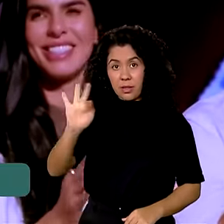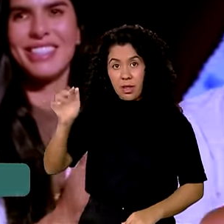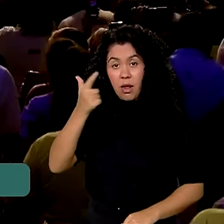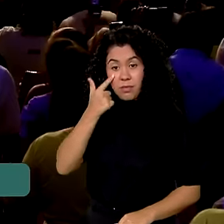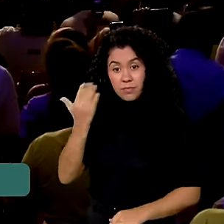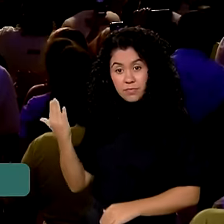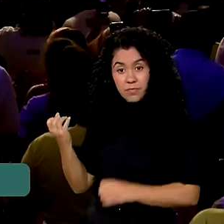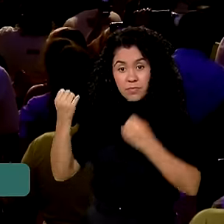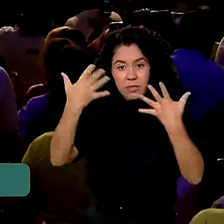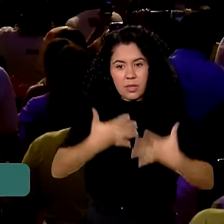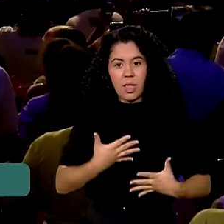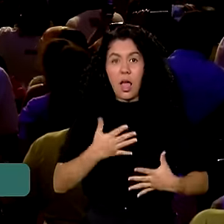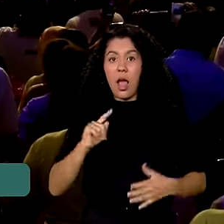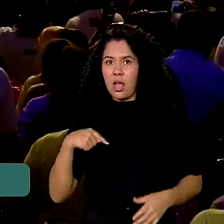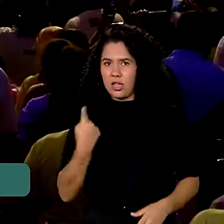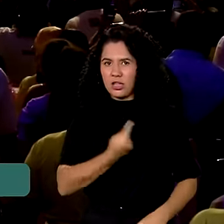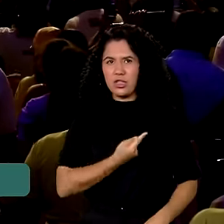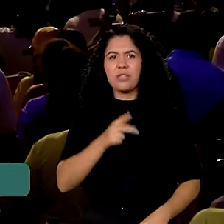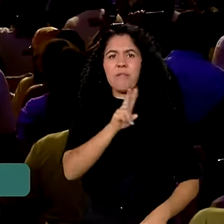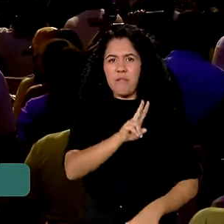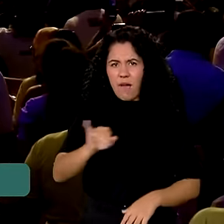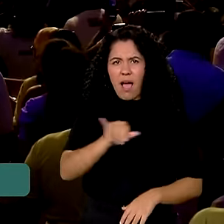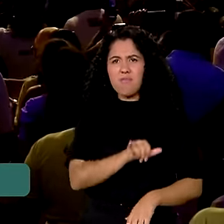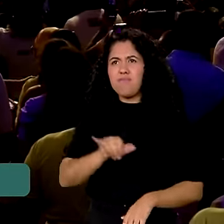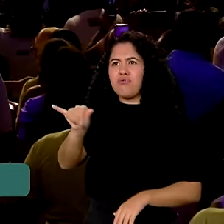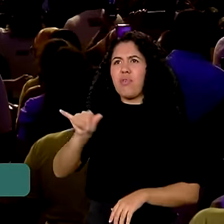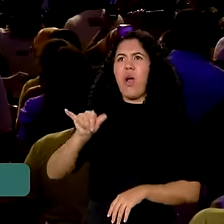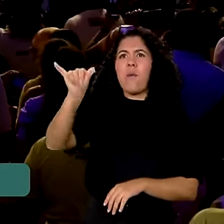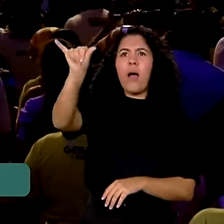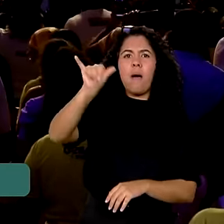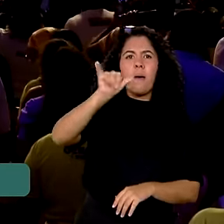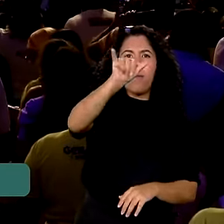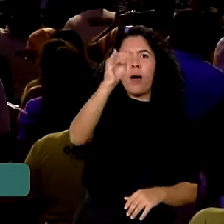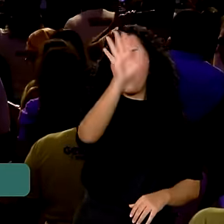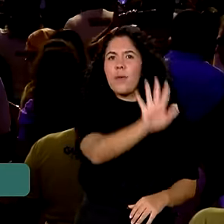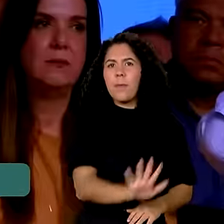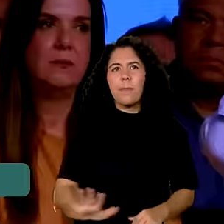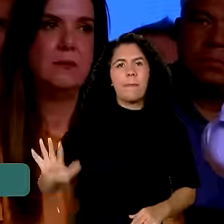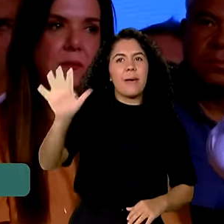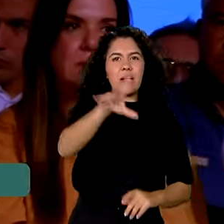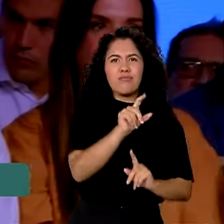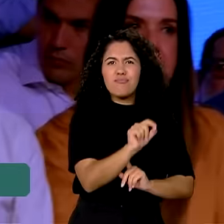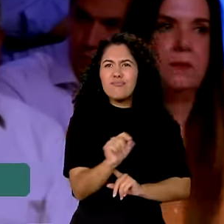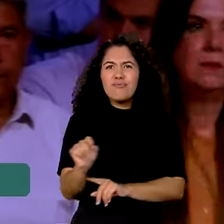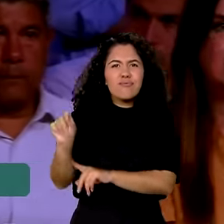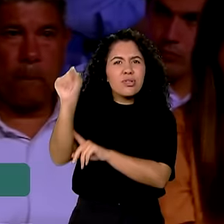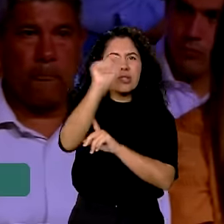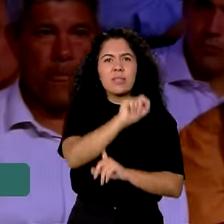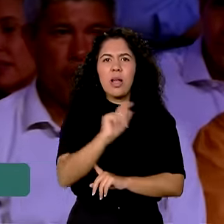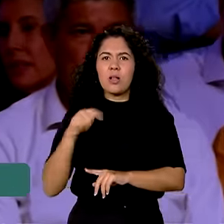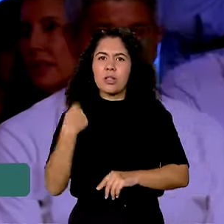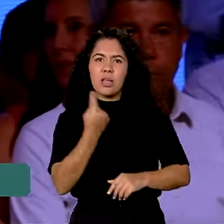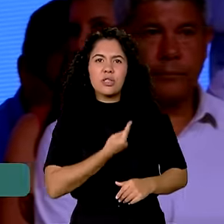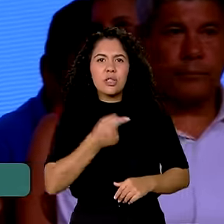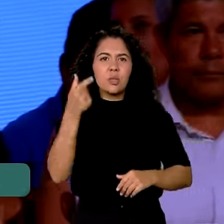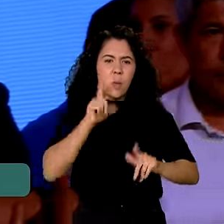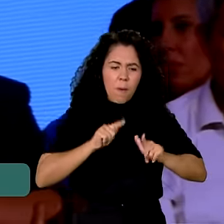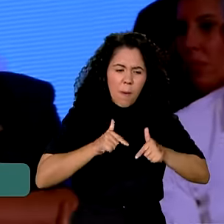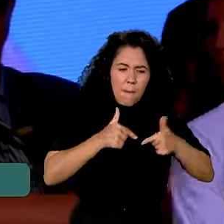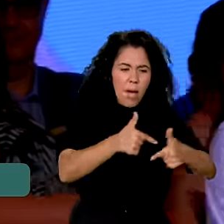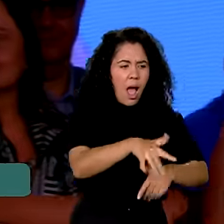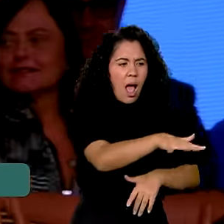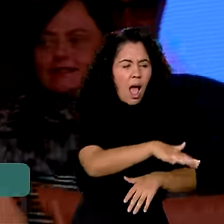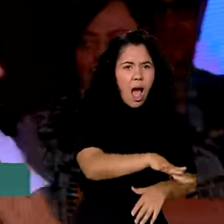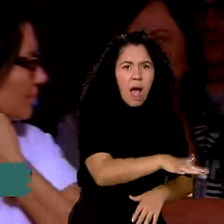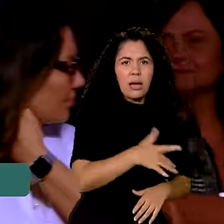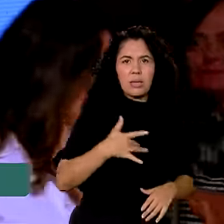nós vamos viajar o Brasil colhendo as coisas que nós fizemos nesse país. Na área da educação, na área da